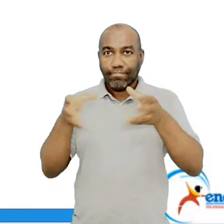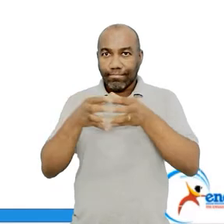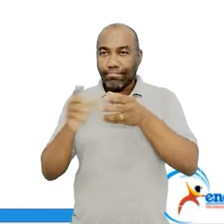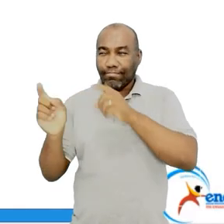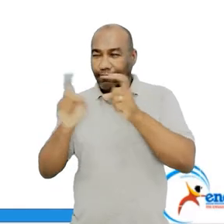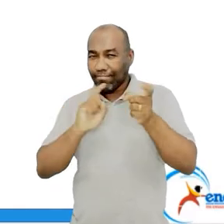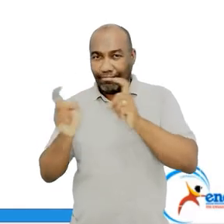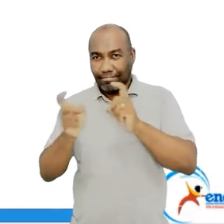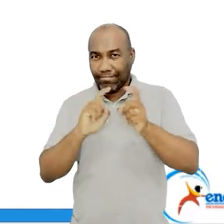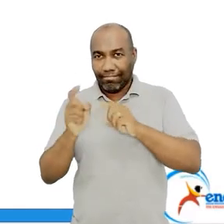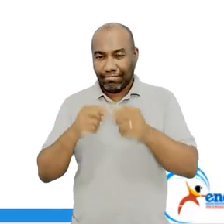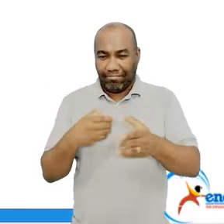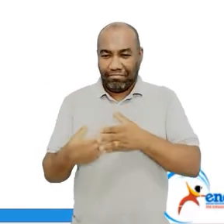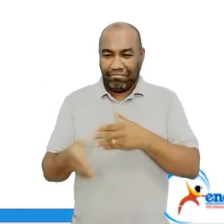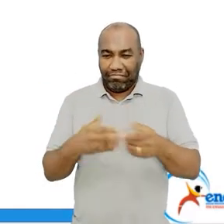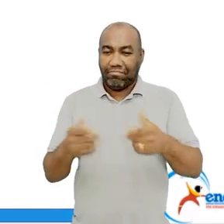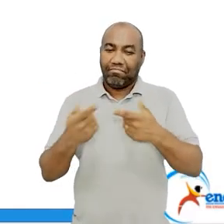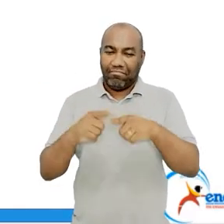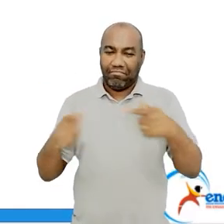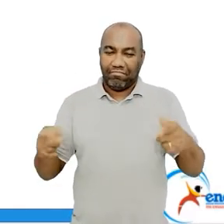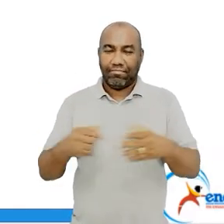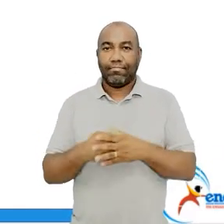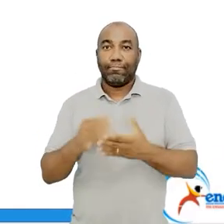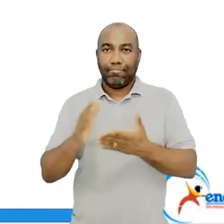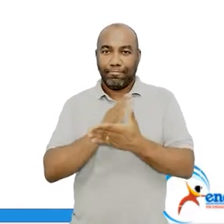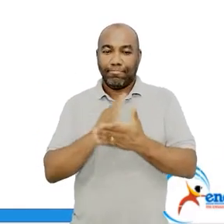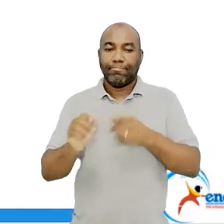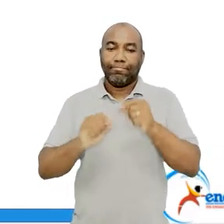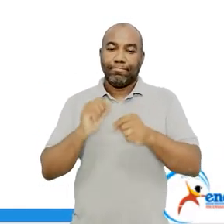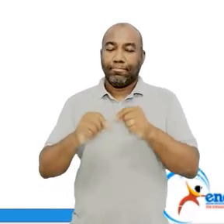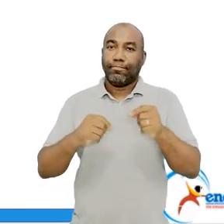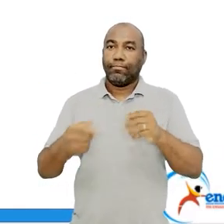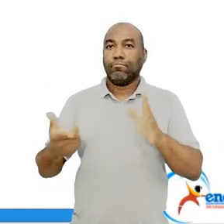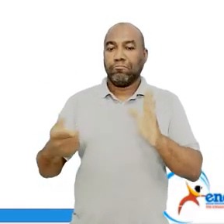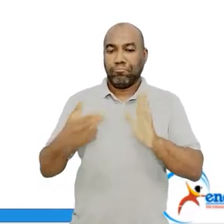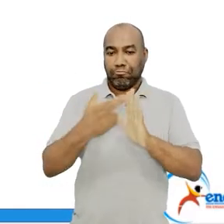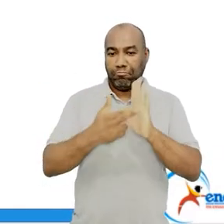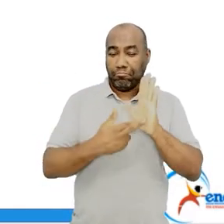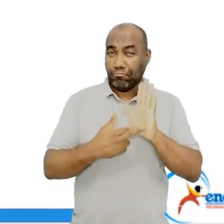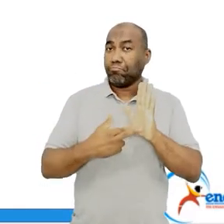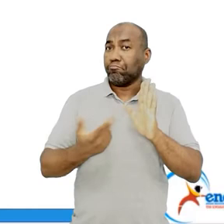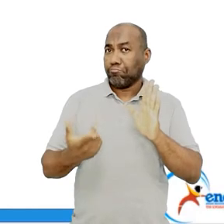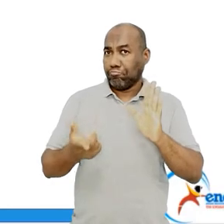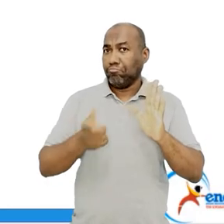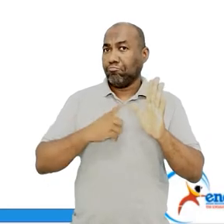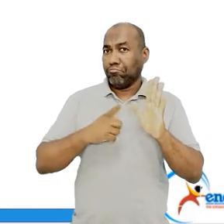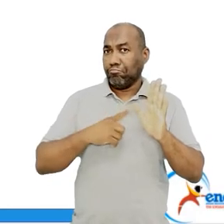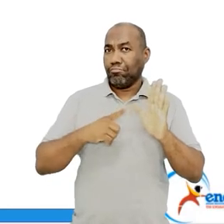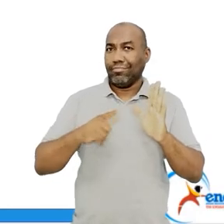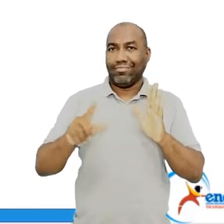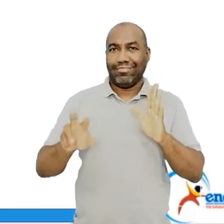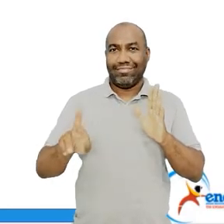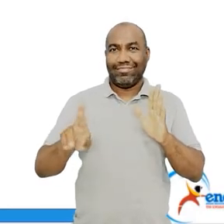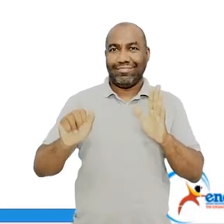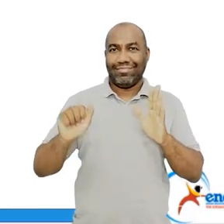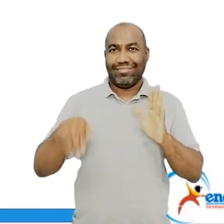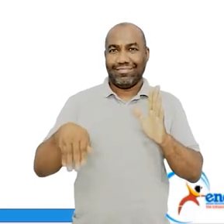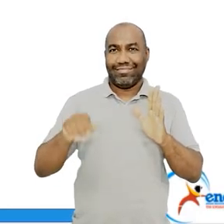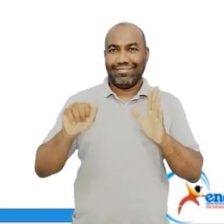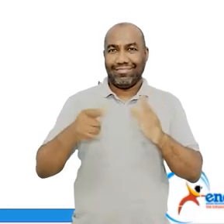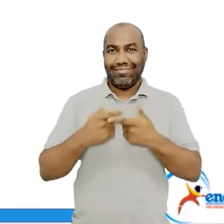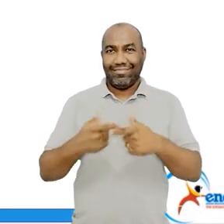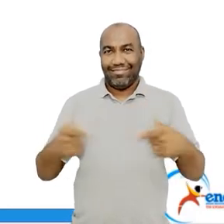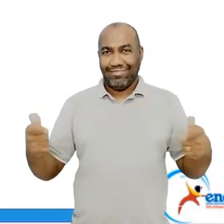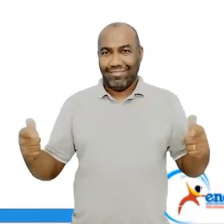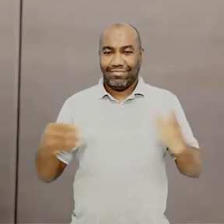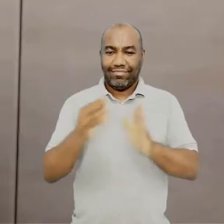todas as regras, inclusive com as gramaticais. Existe uma regra áurea na língua portuguesa, que é o seguinte. Eu jamais